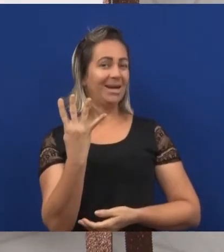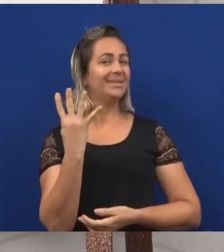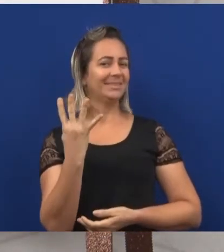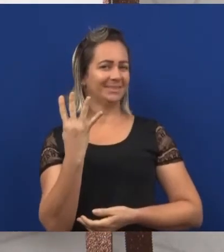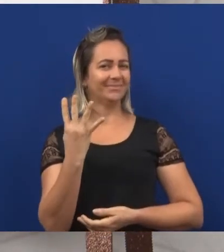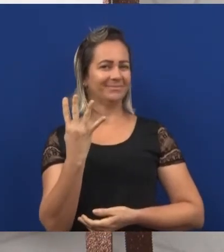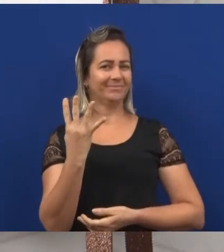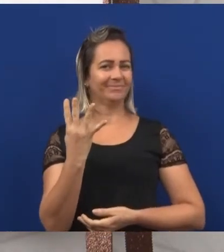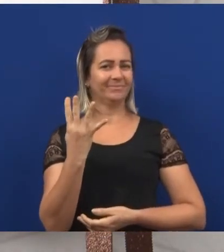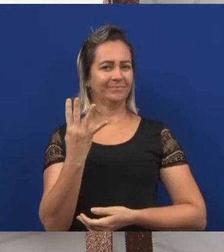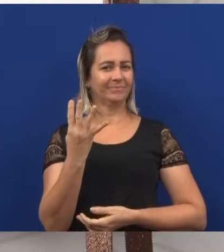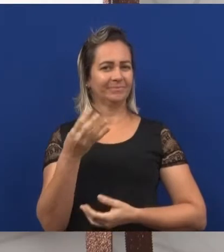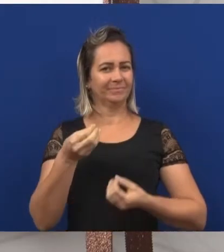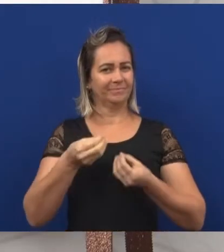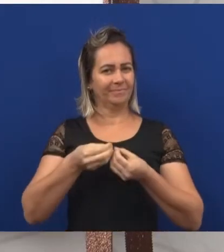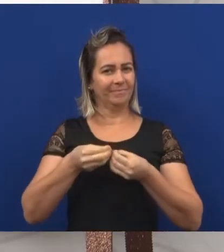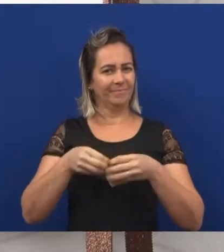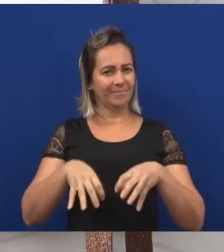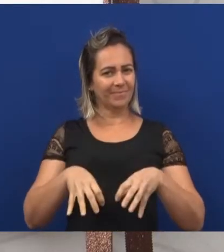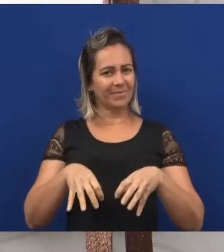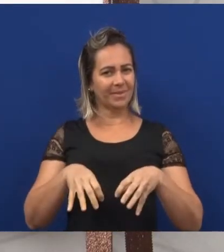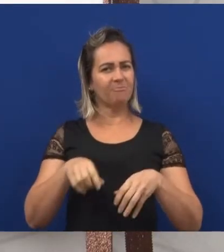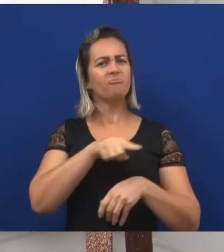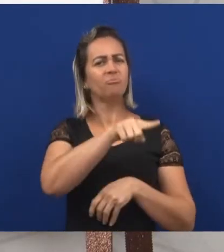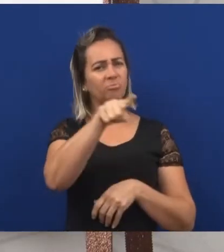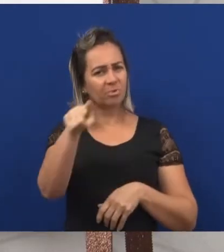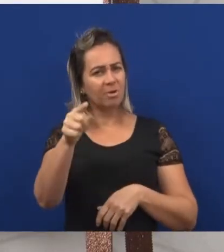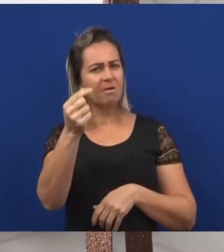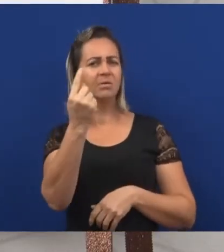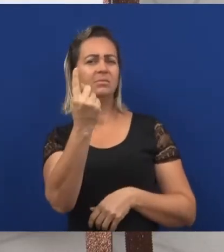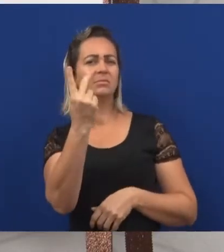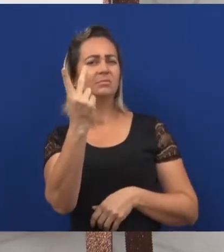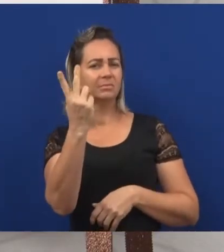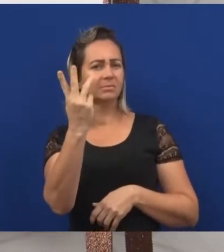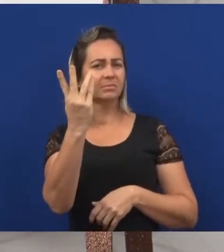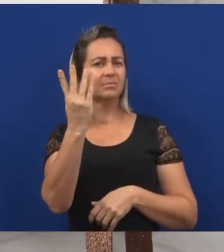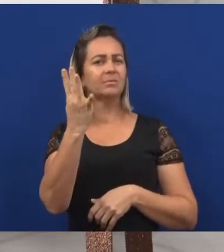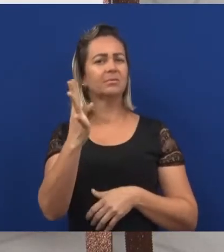Quatro Conte junto comigo. Vamos lá.